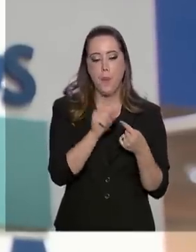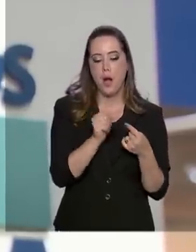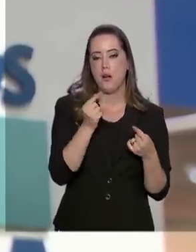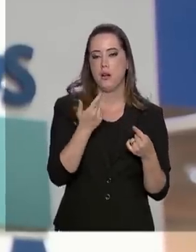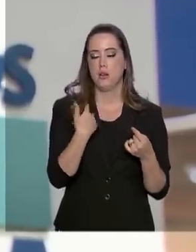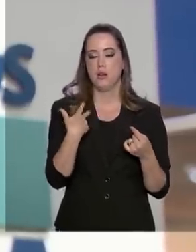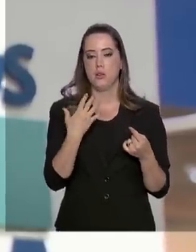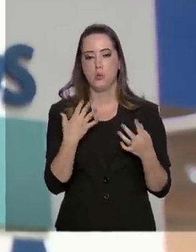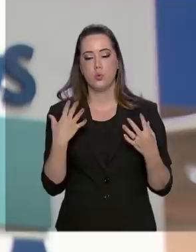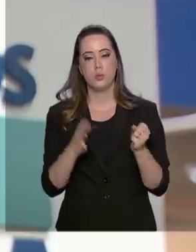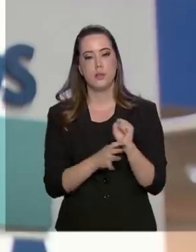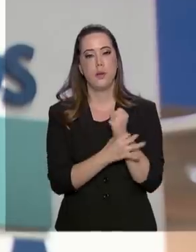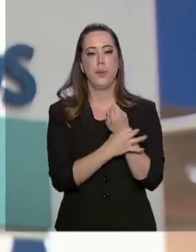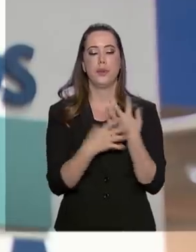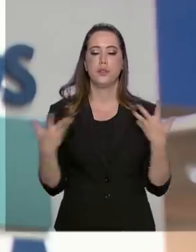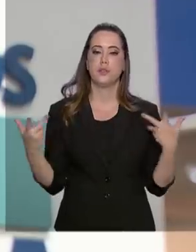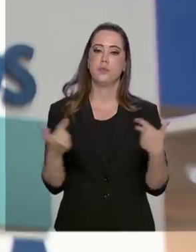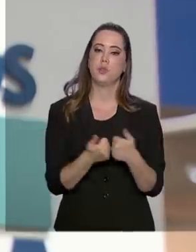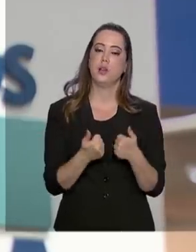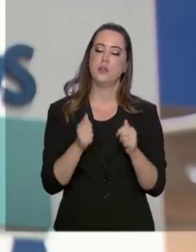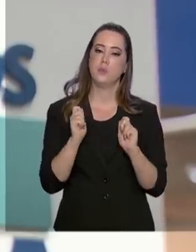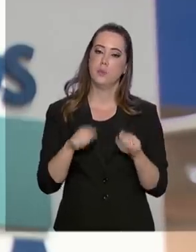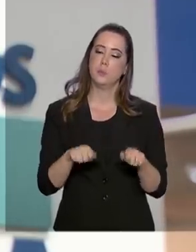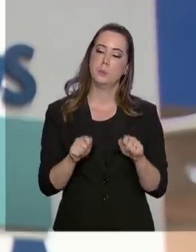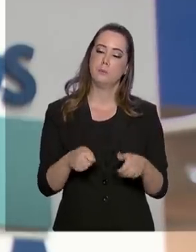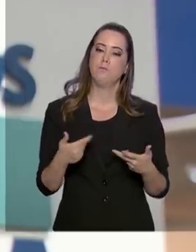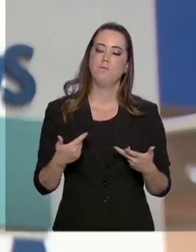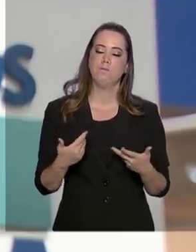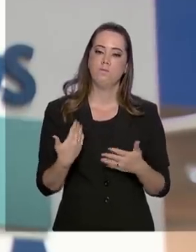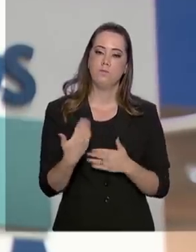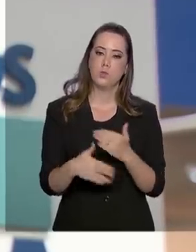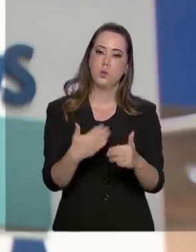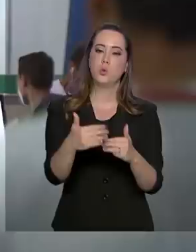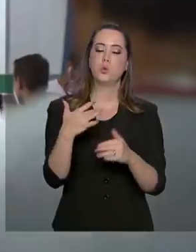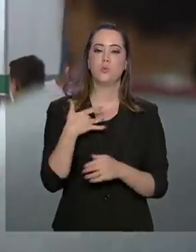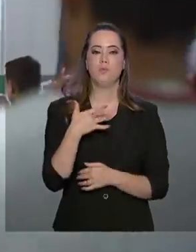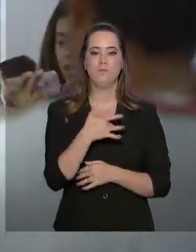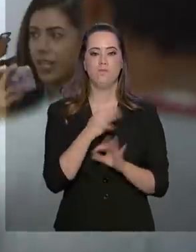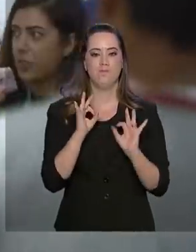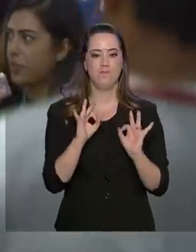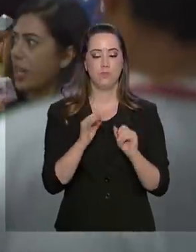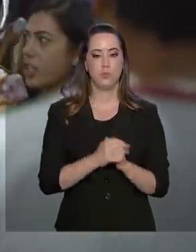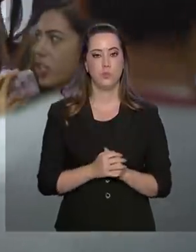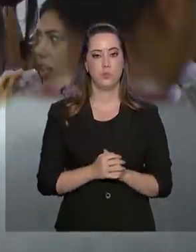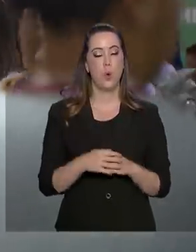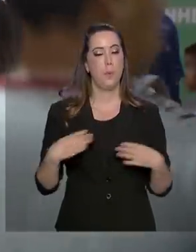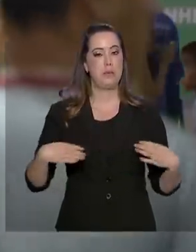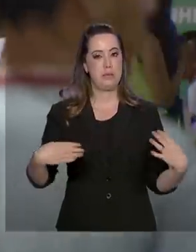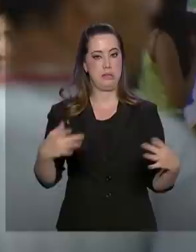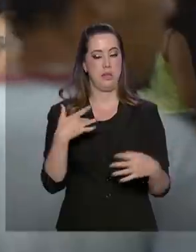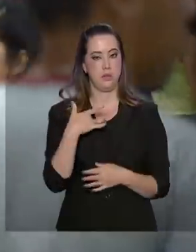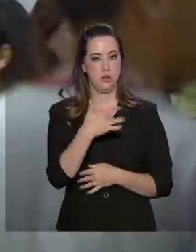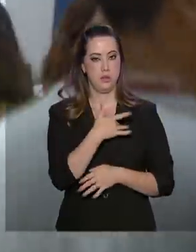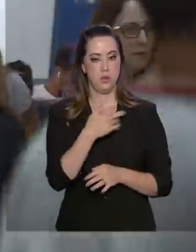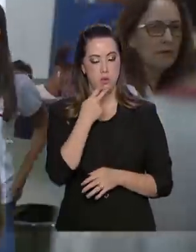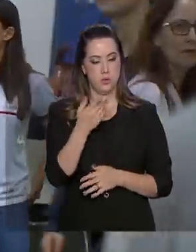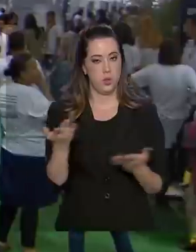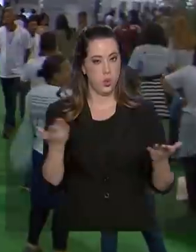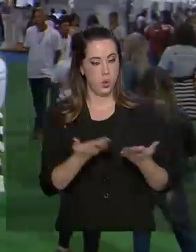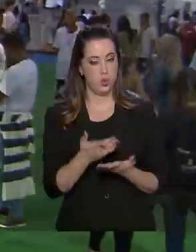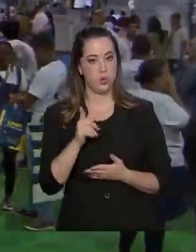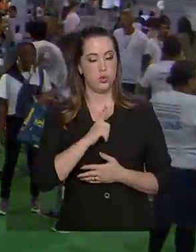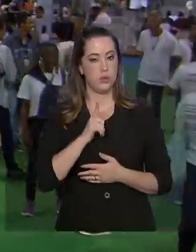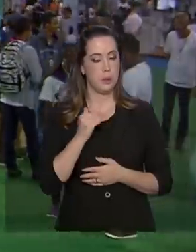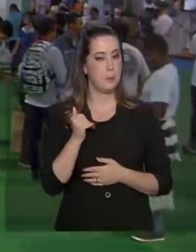qualidade, segurança, eficácia, para poder se manter saudável. Segundo o Ministério da Saúde, o Brasil tem hoje